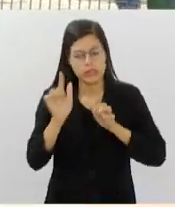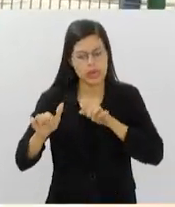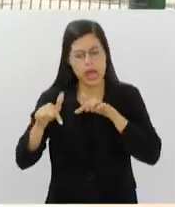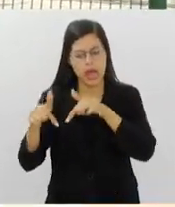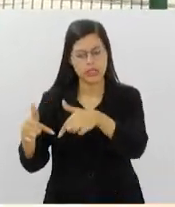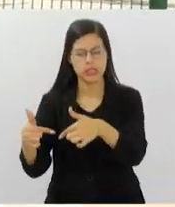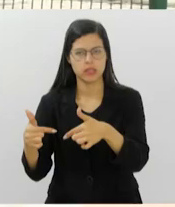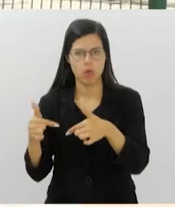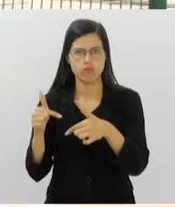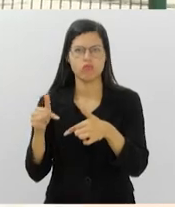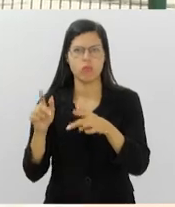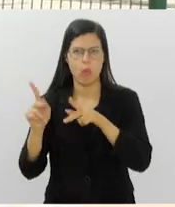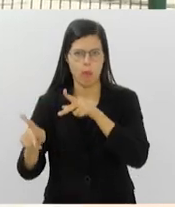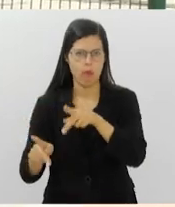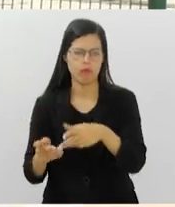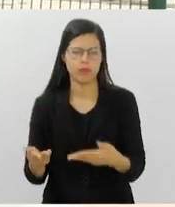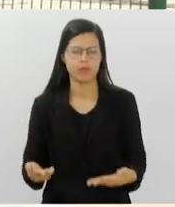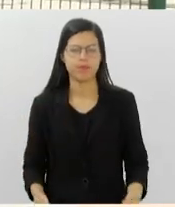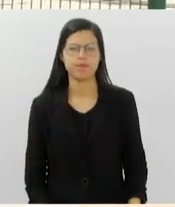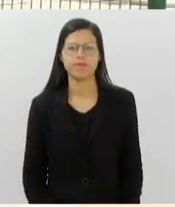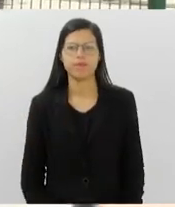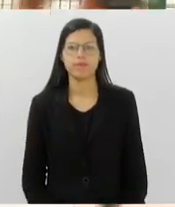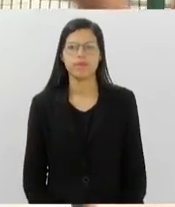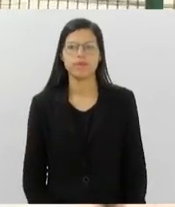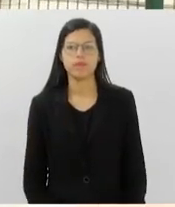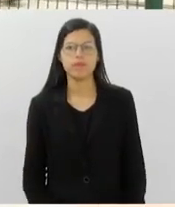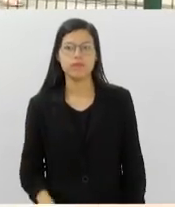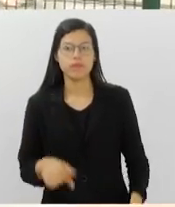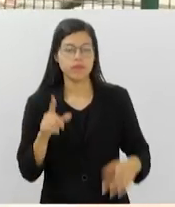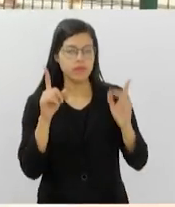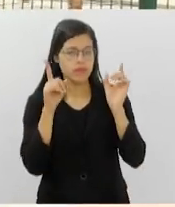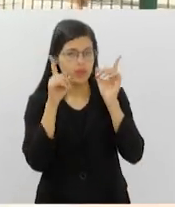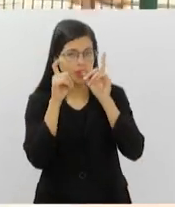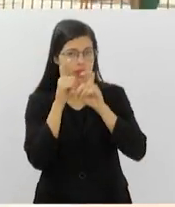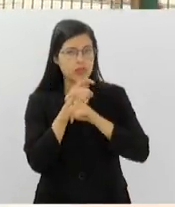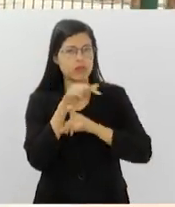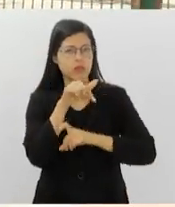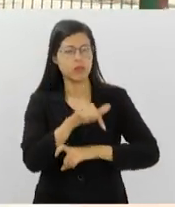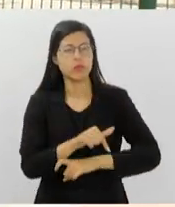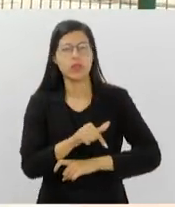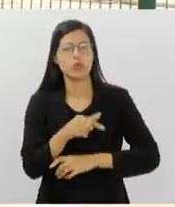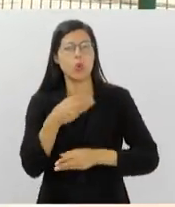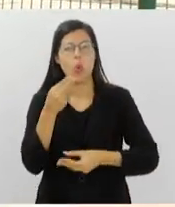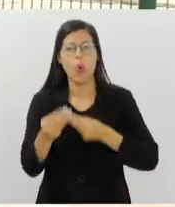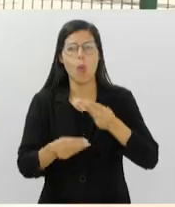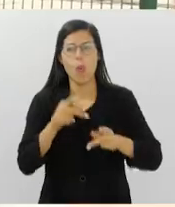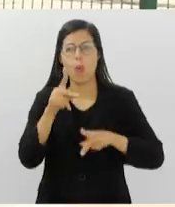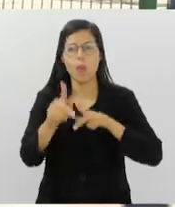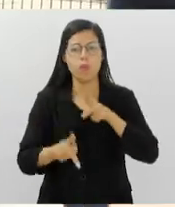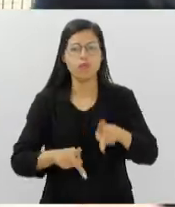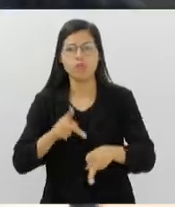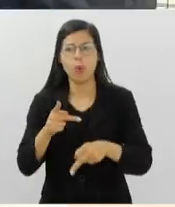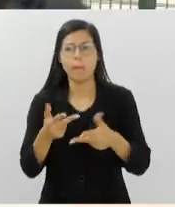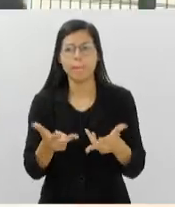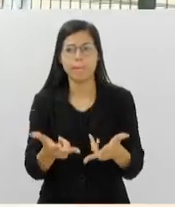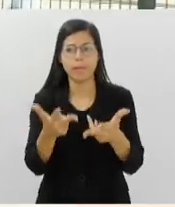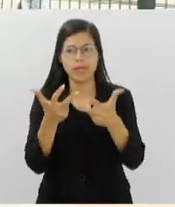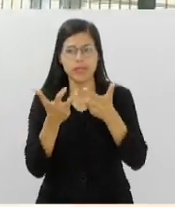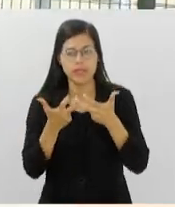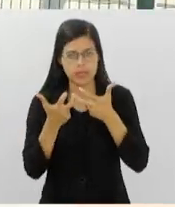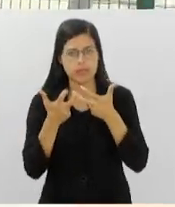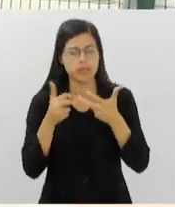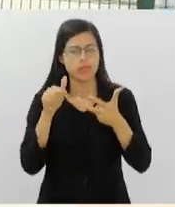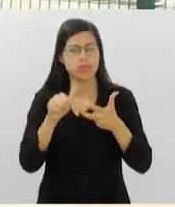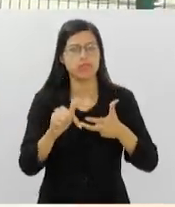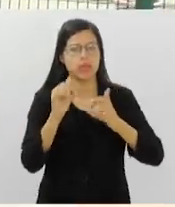população. E diante dessas dificuldades, como é que a população pode identificar essas informações falsas, né? Como é que ela pode perceber